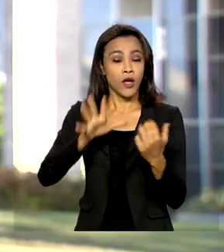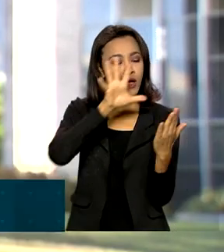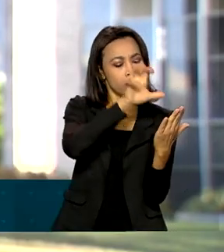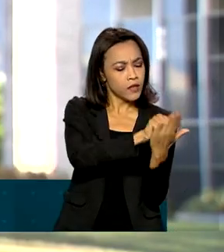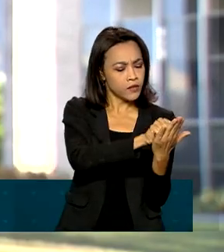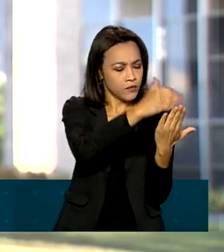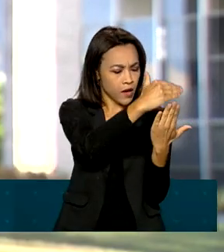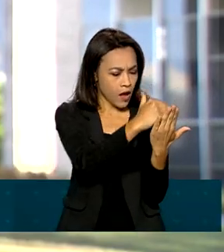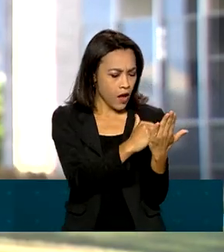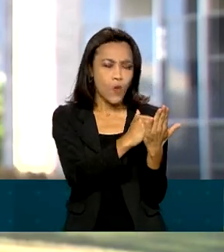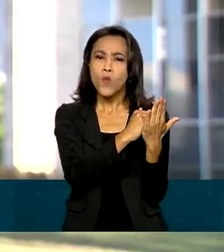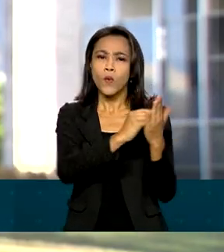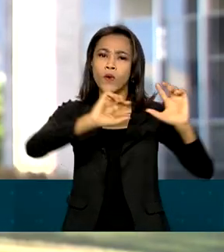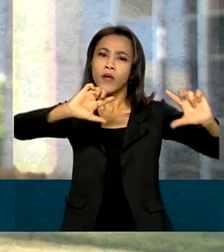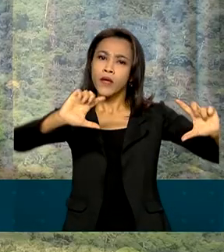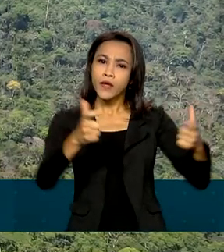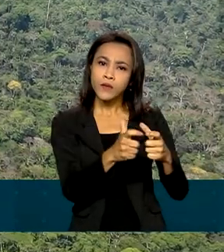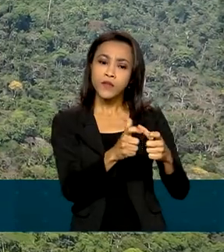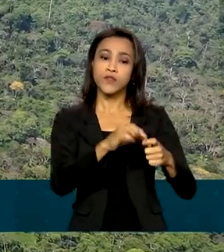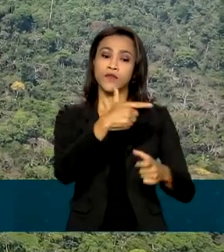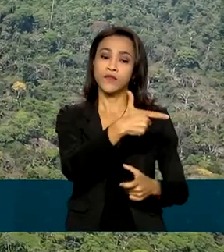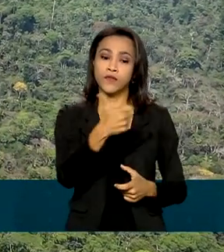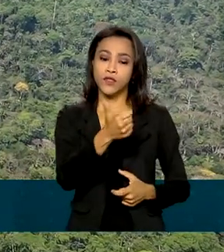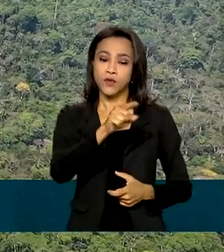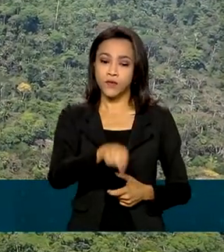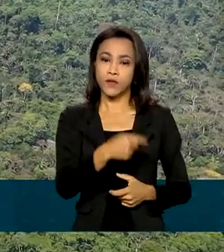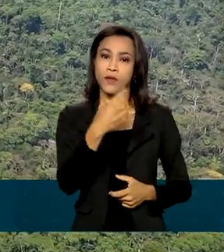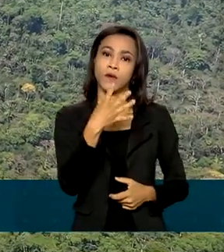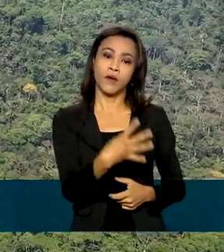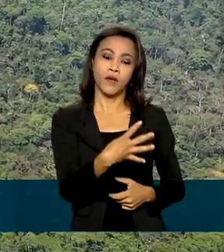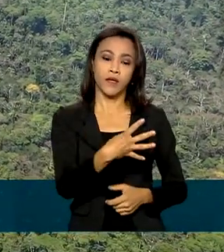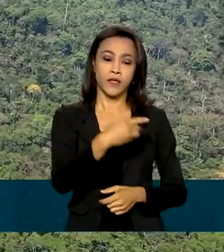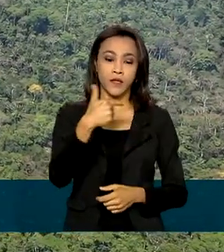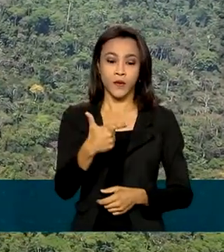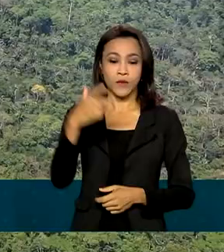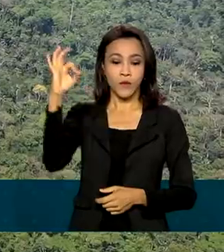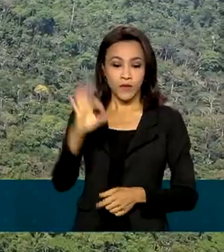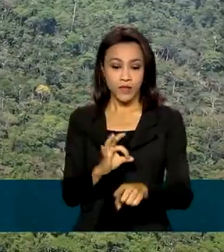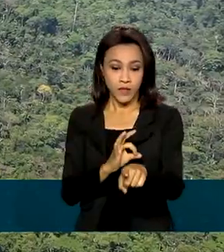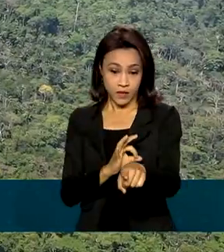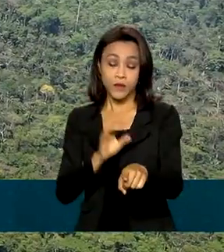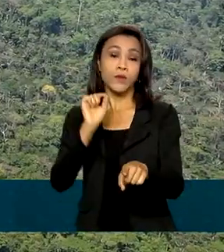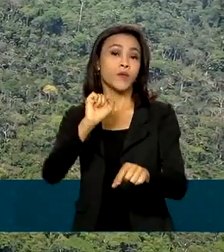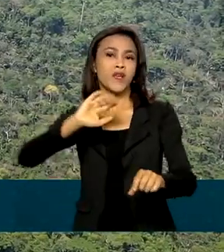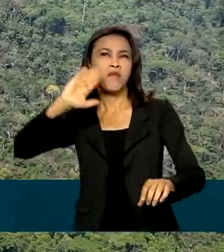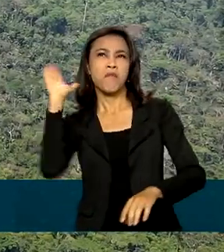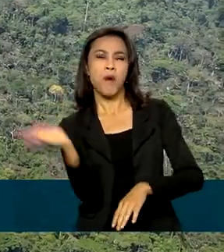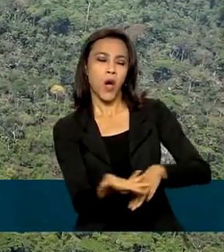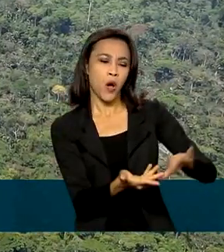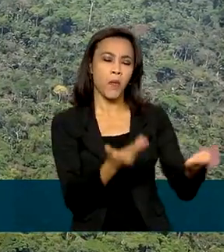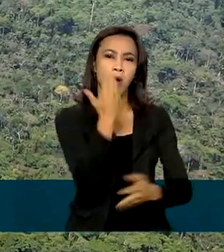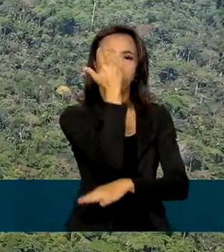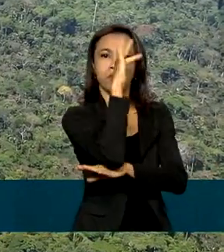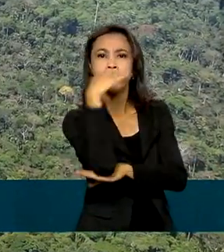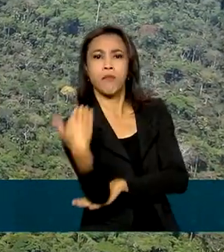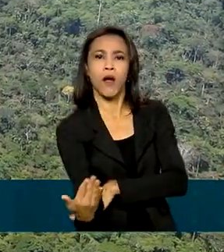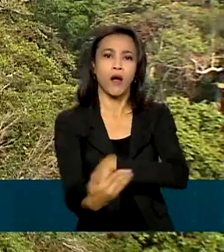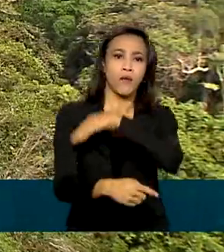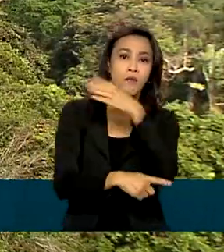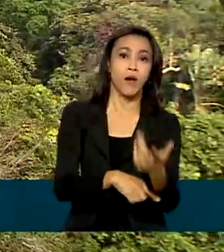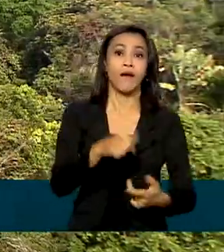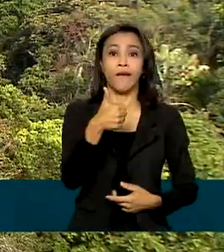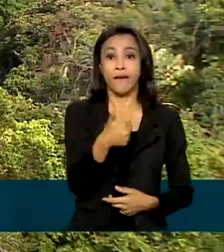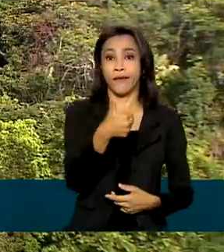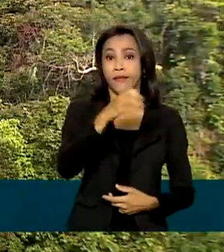redução de 21,42% em área agregada de desmatamento em dez municípios da